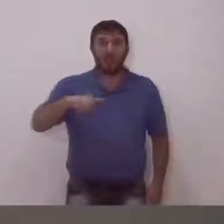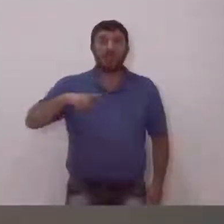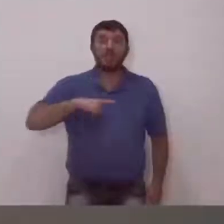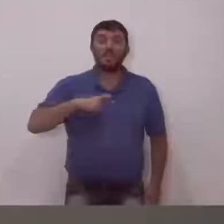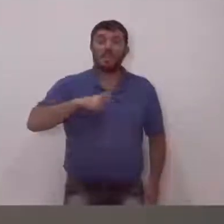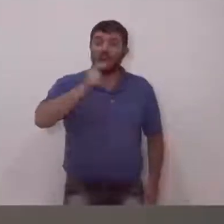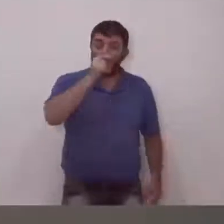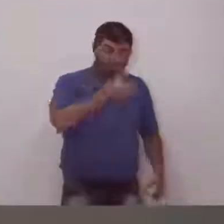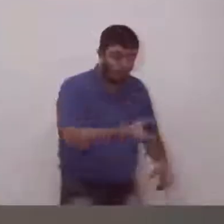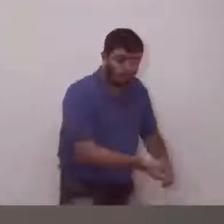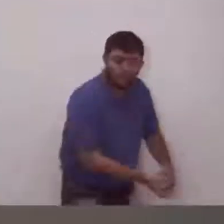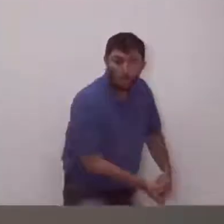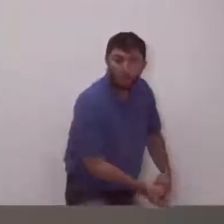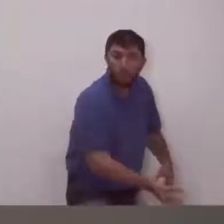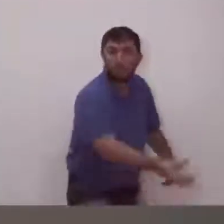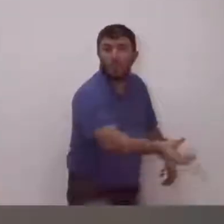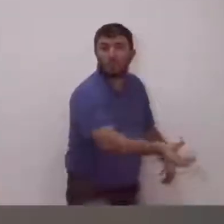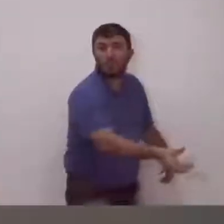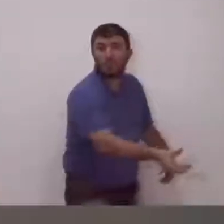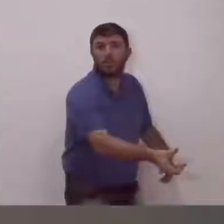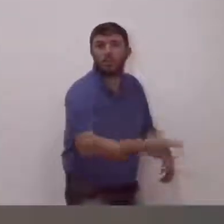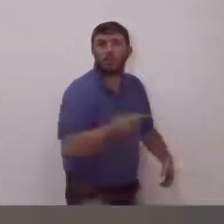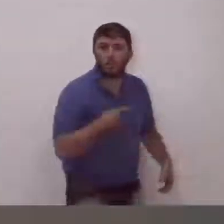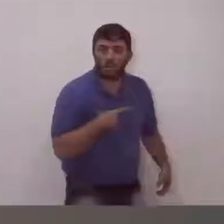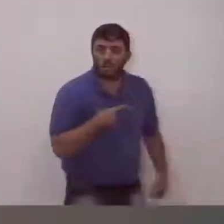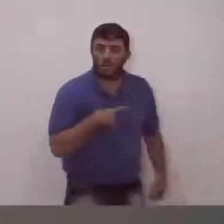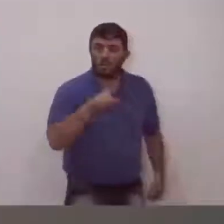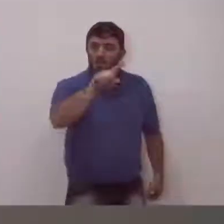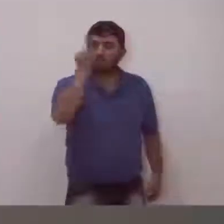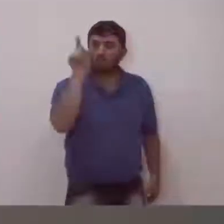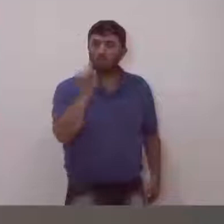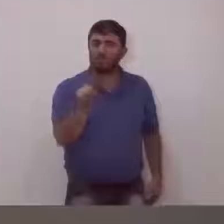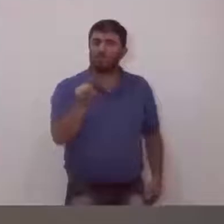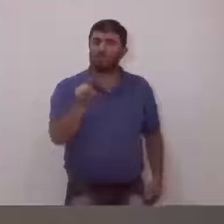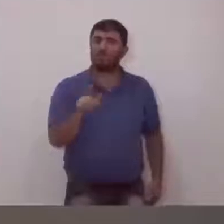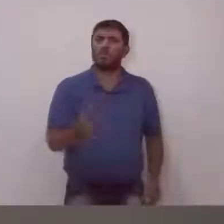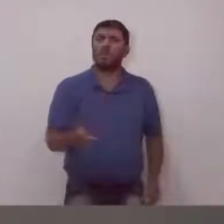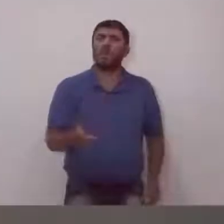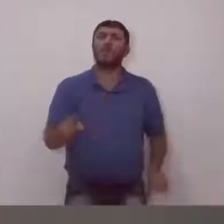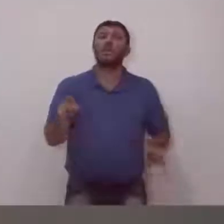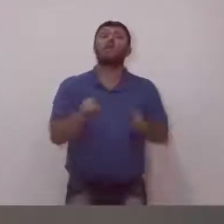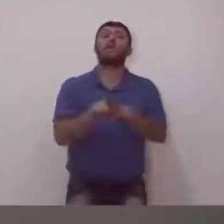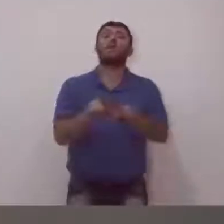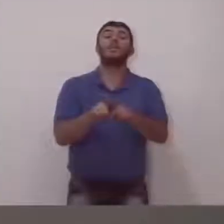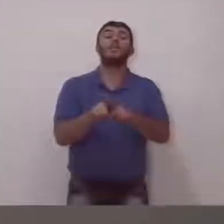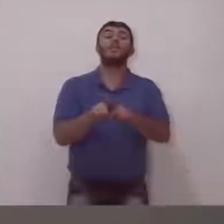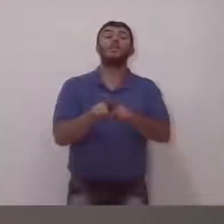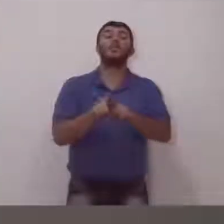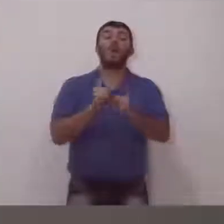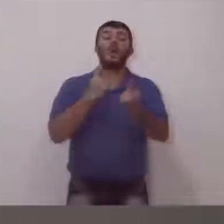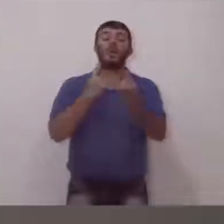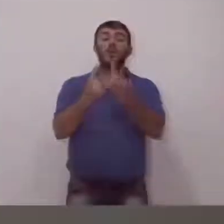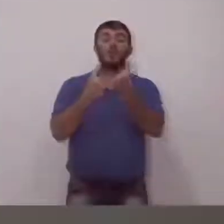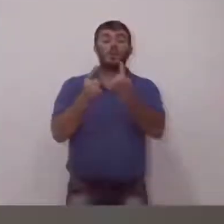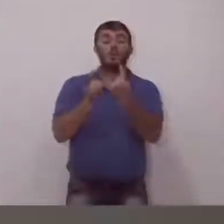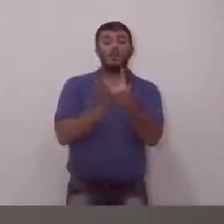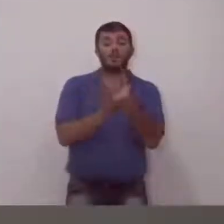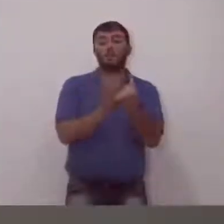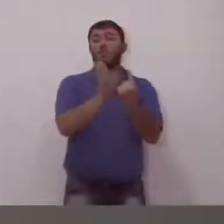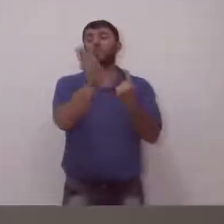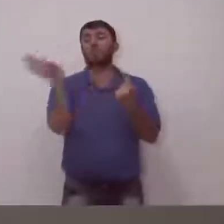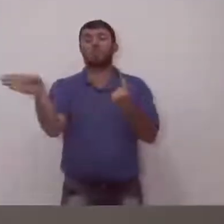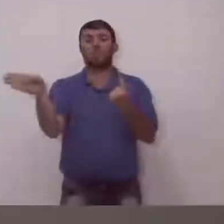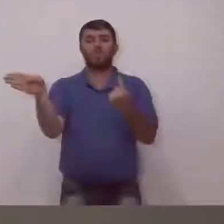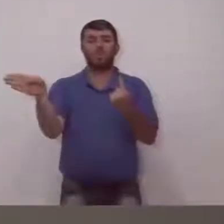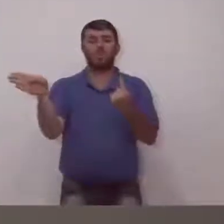no Distrito Industrial? E a última pergunta era a do acesso, a segunda entrada, o segundo acesso do Distrito Industrial.